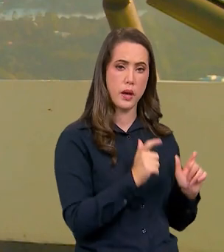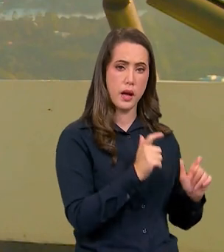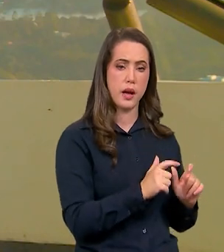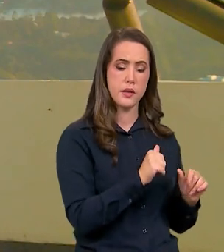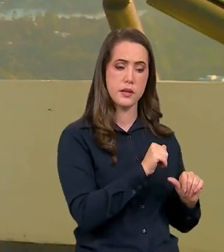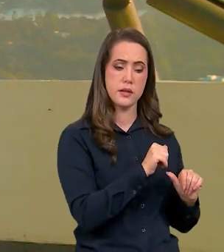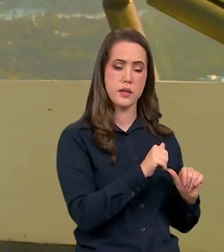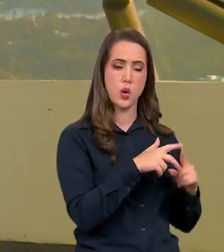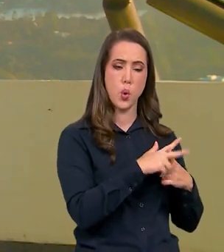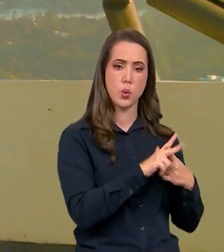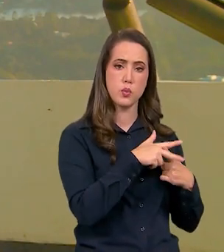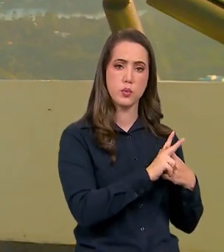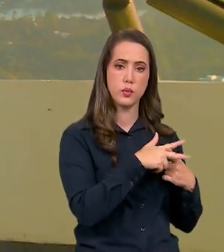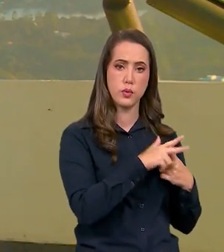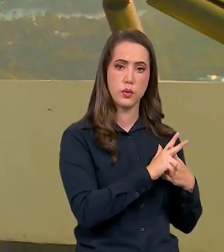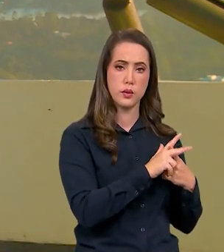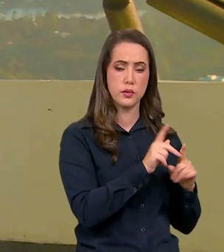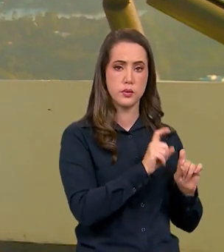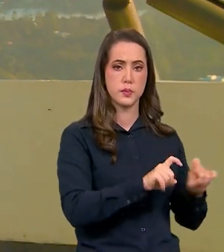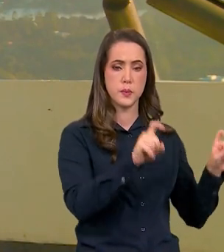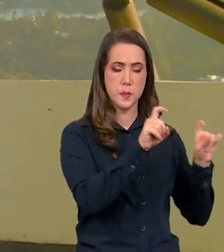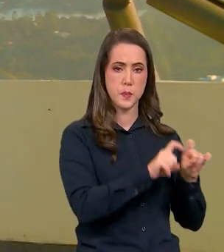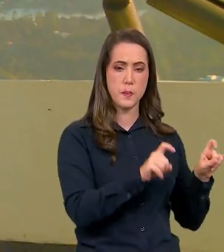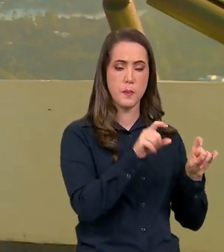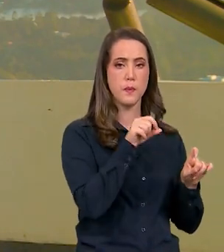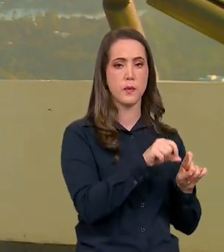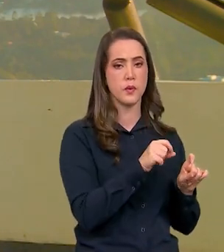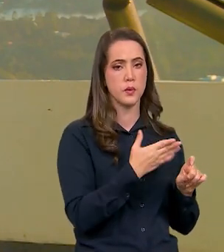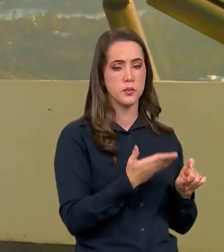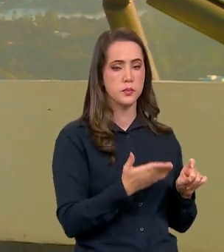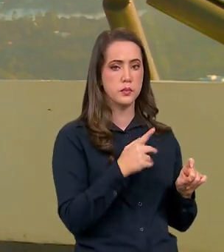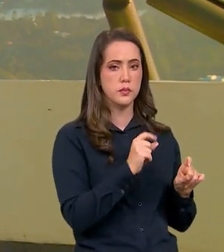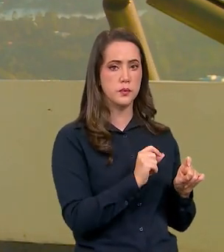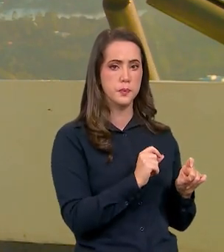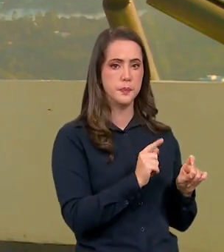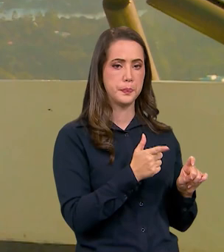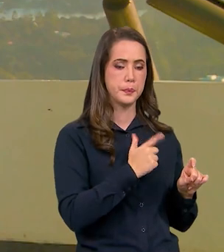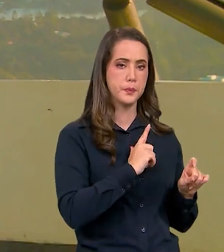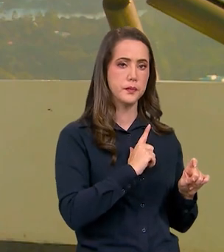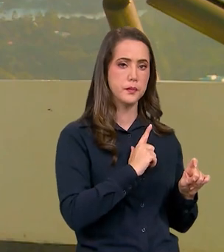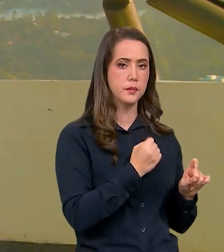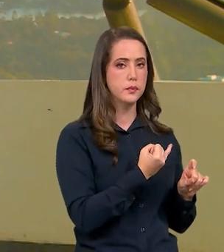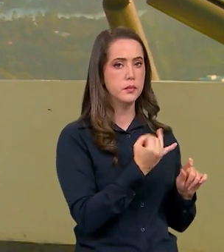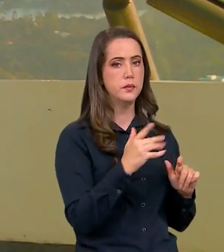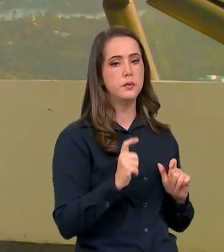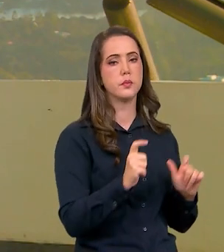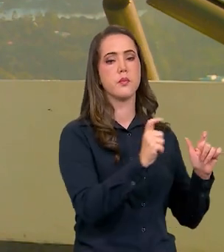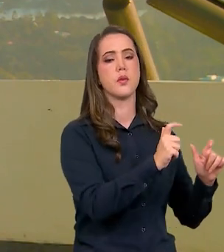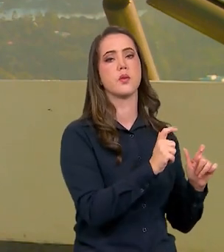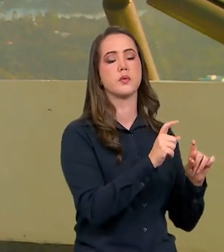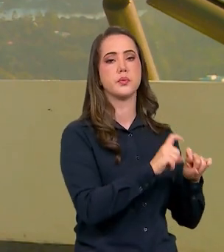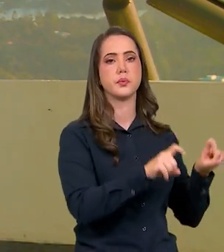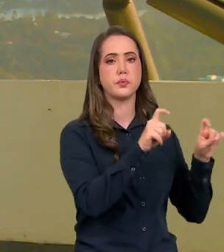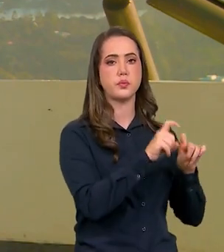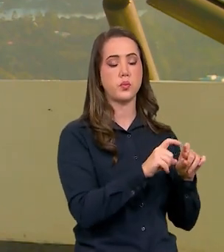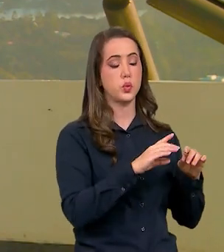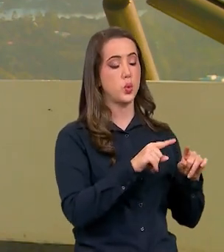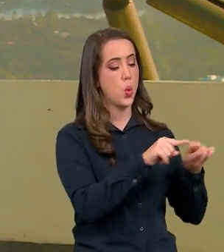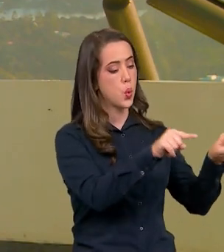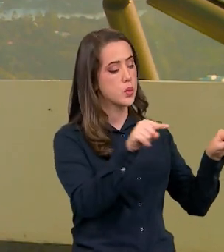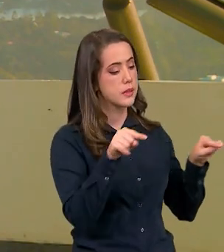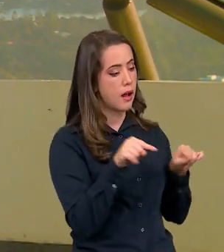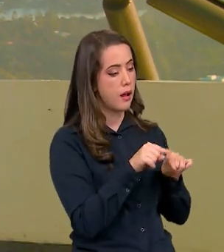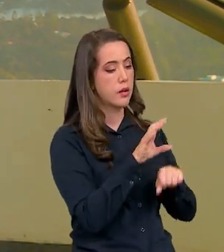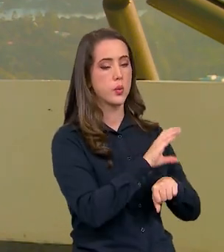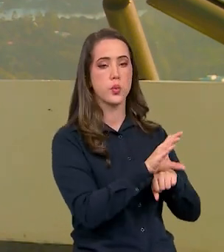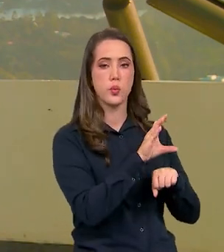recondicionamento de computadores através do programa computadores para a inclusão são pontos de inclusão digital com salas com